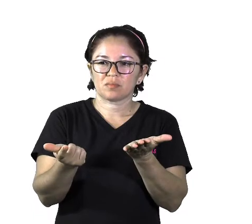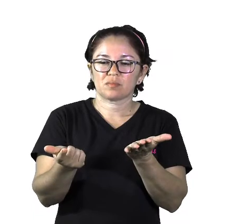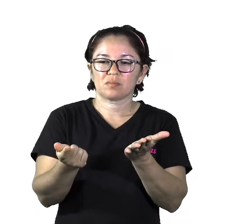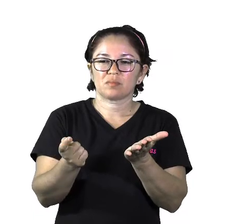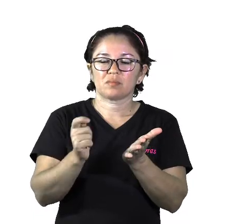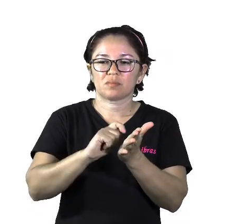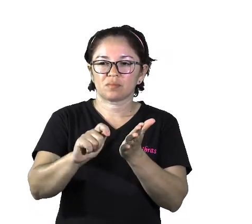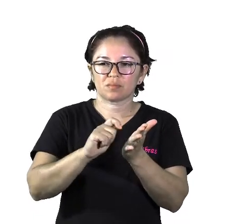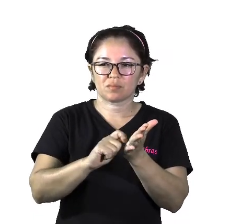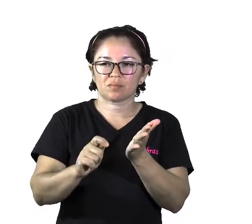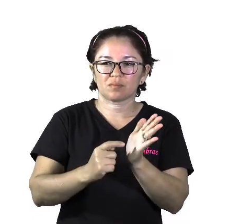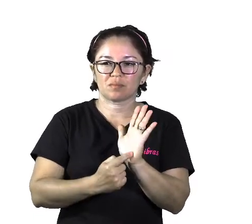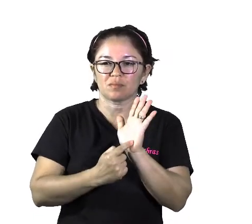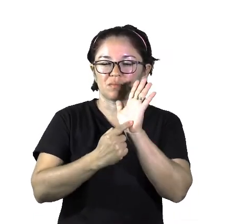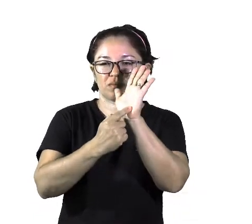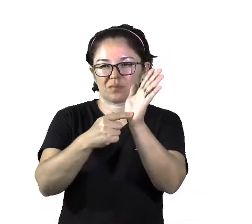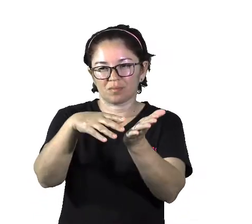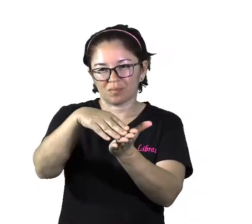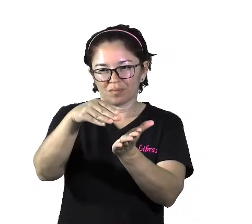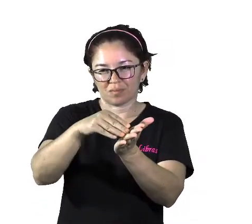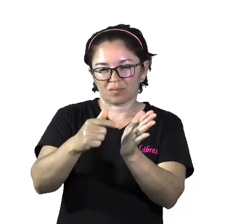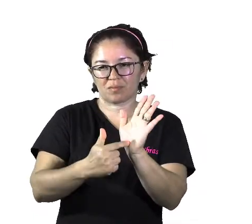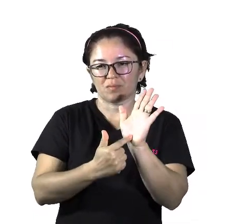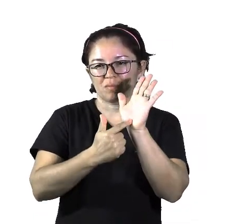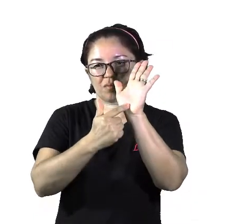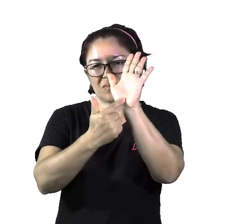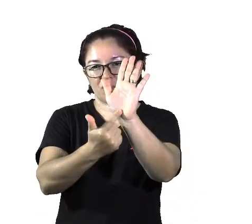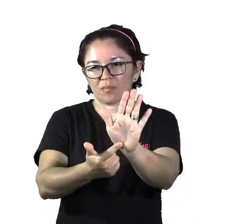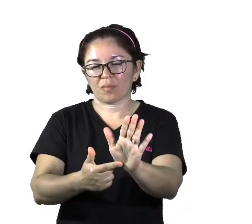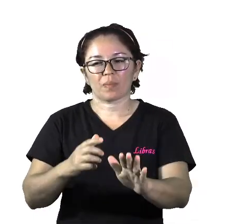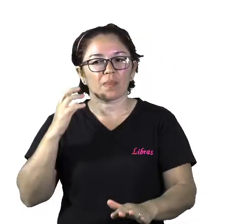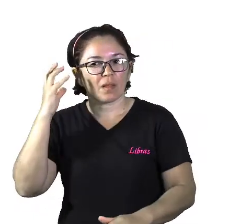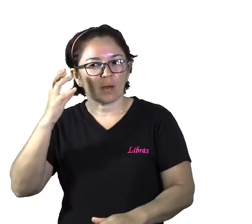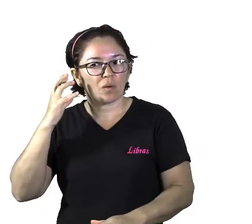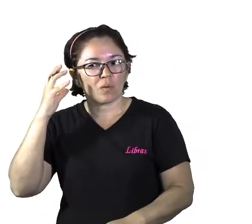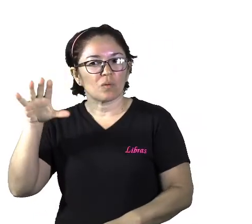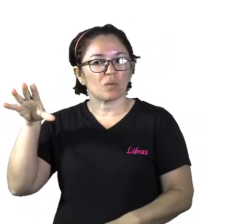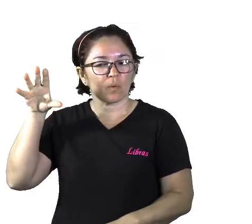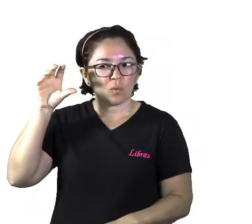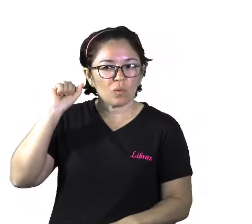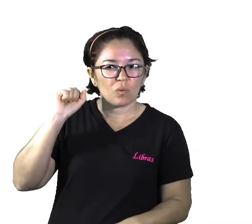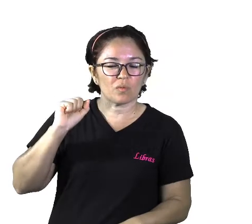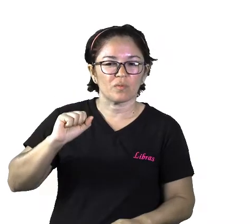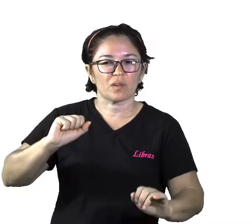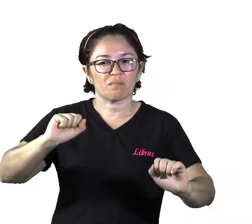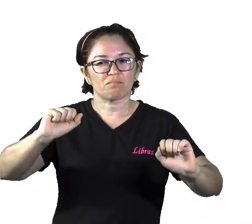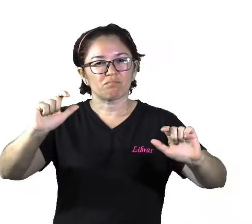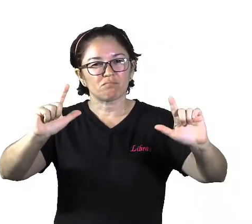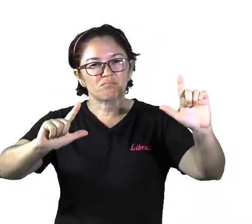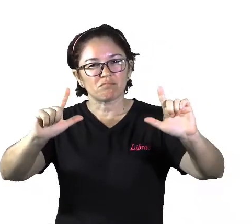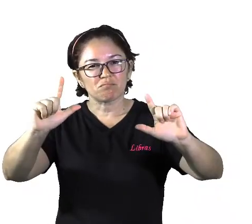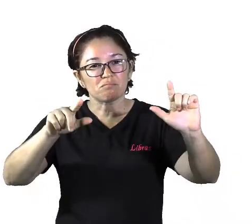sonoros, as rádios, os áudios visuais, que são vídeos, a televisão. Ela nos mostra